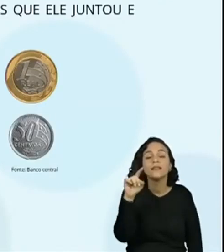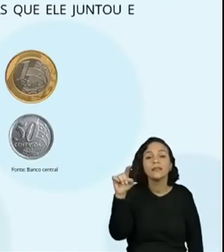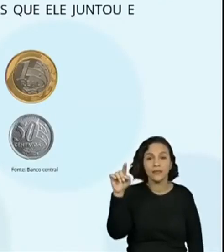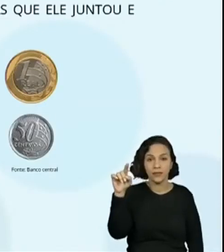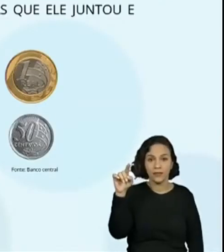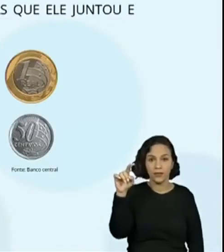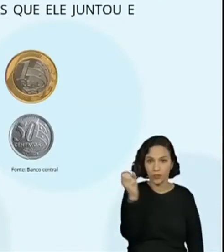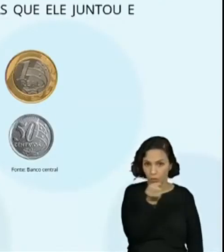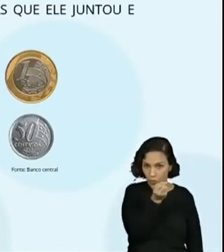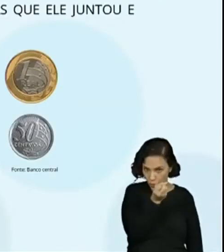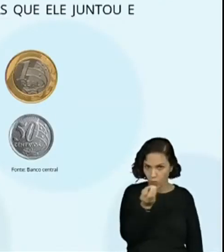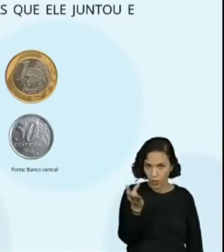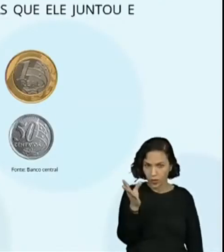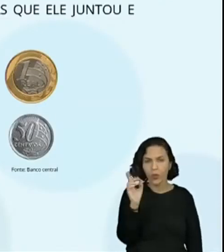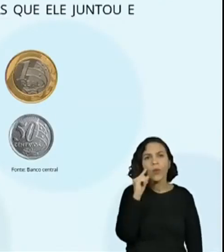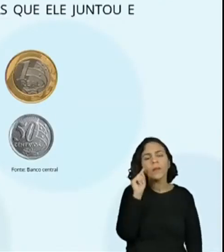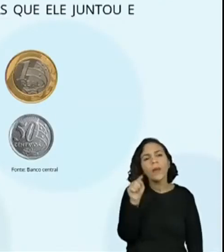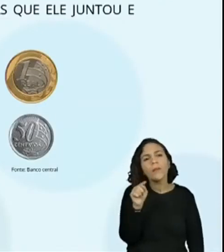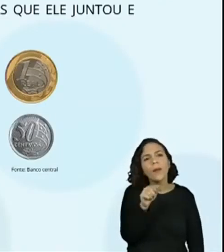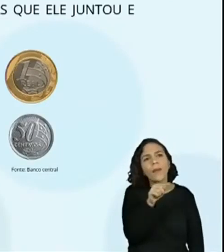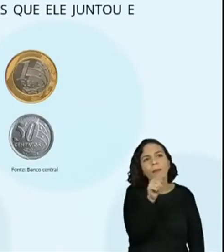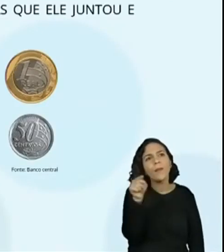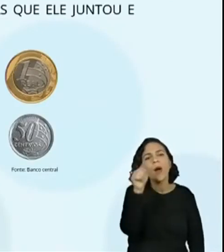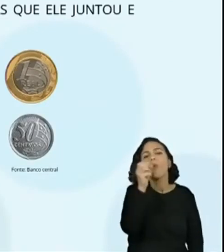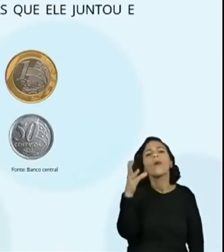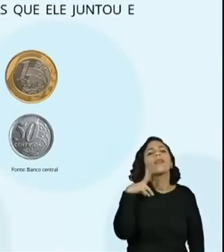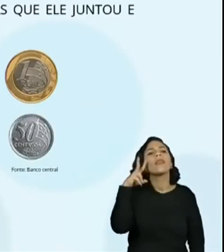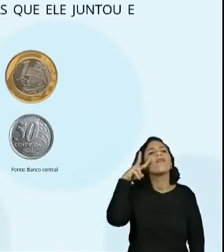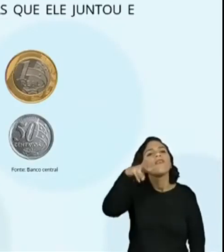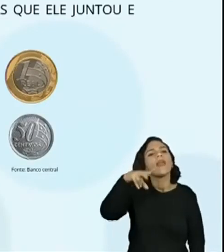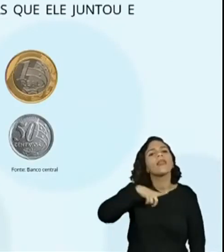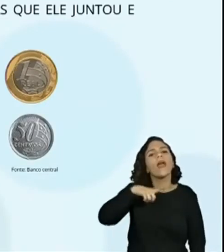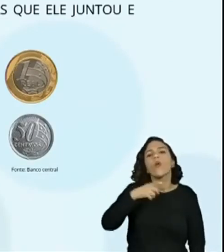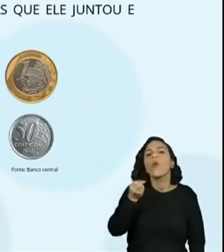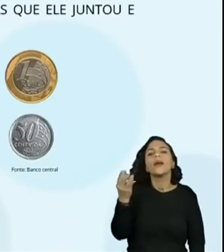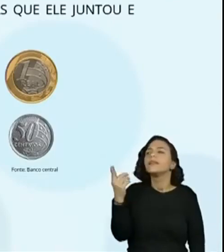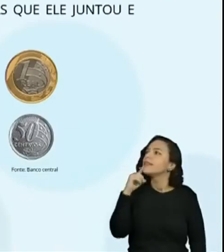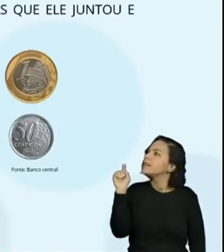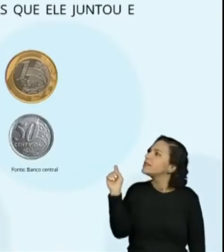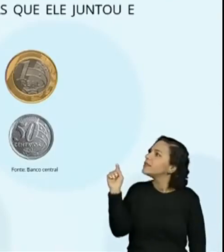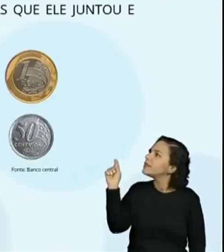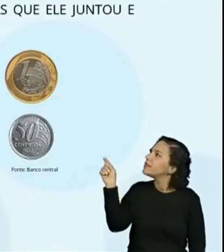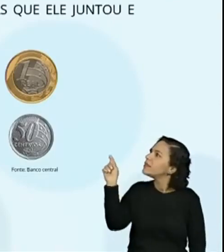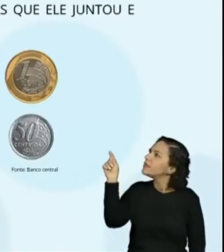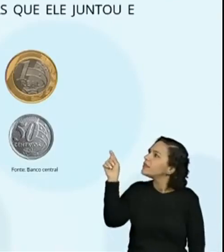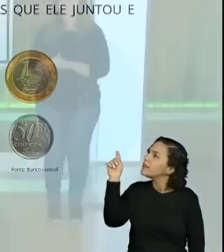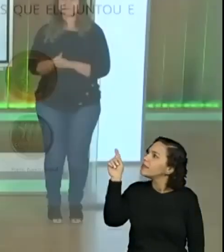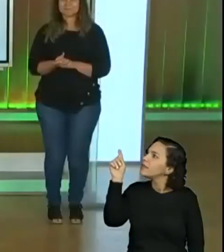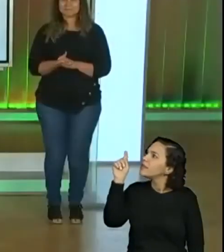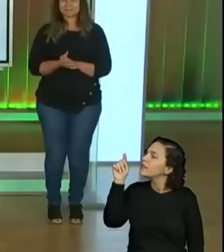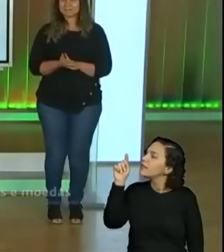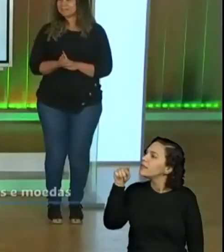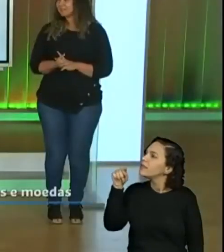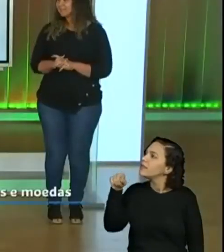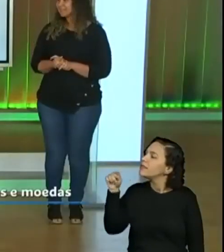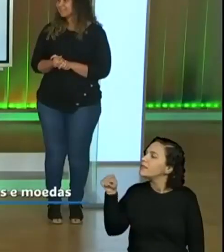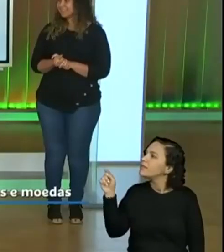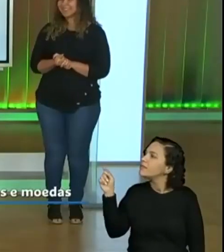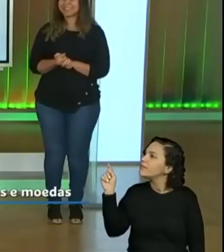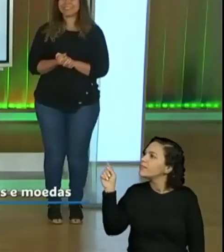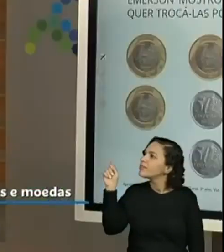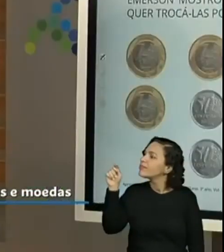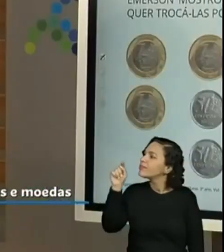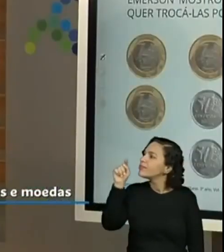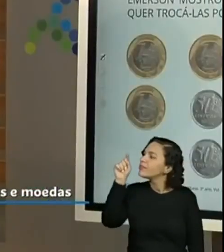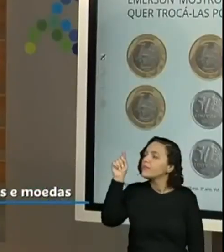de moedas, Literalmente. Quantas moedas vocês estão vendo? A professora Clara diz que gosta de moedas também. É